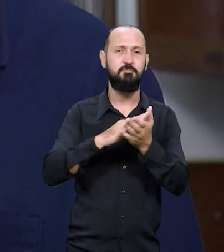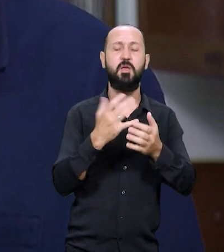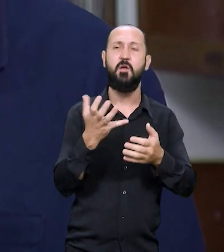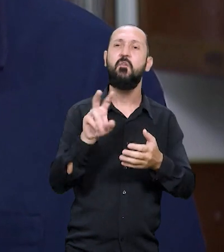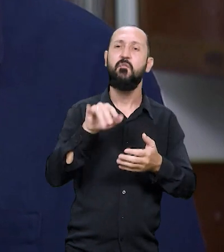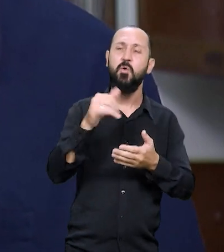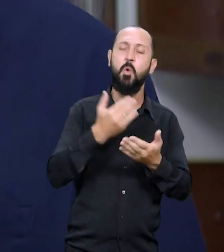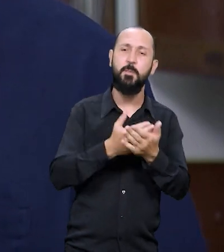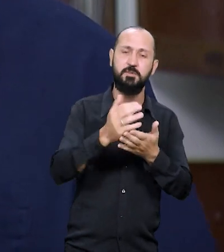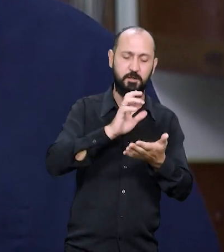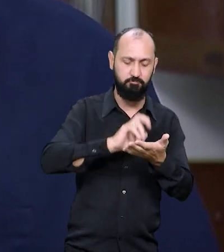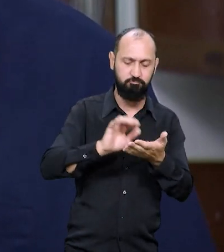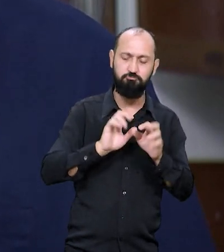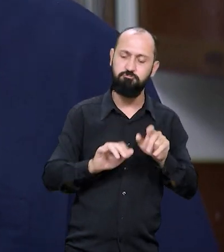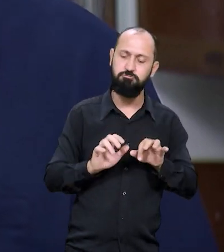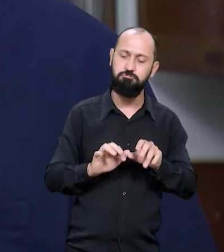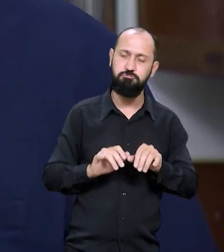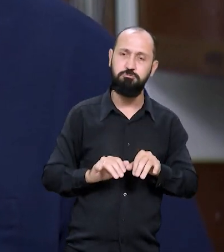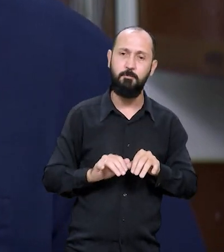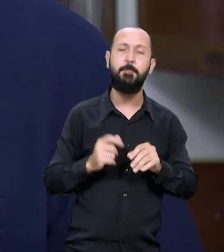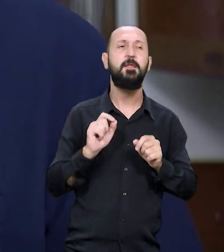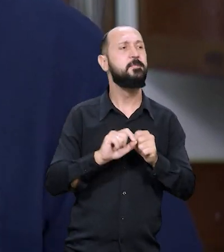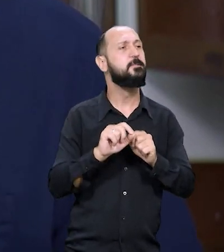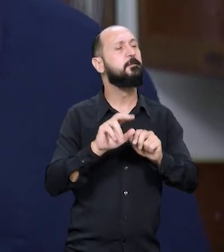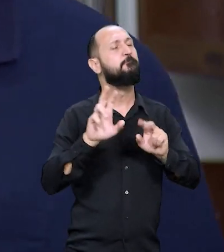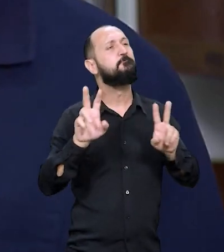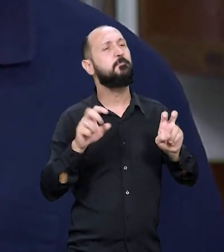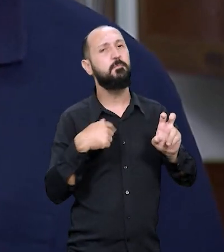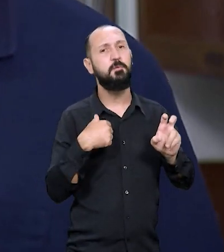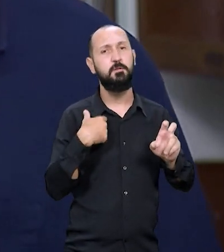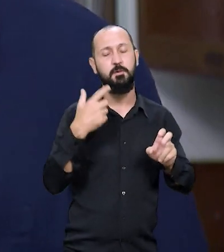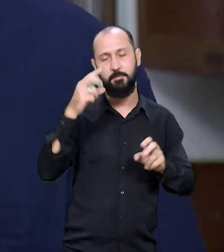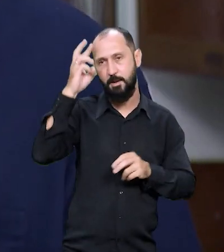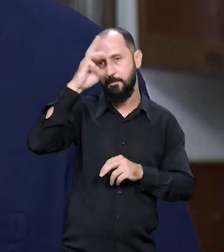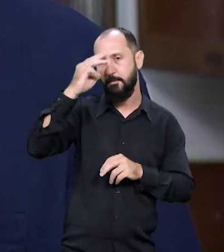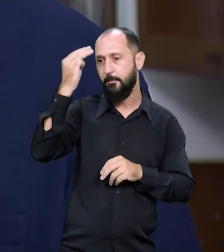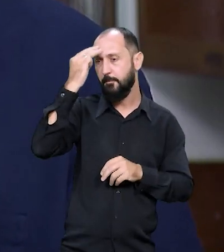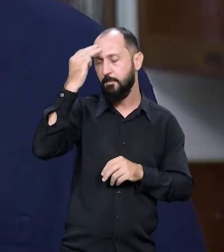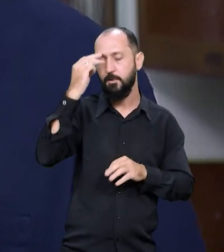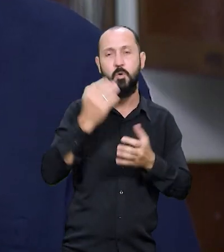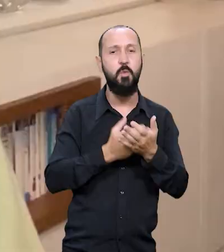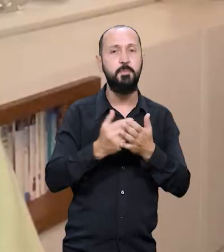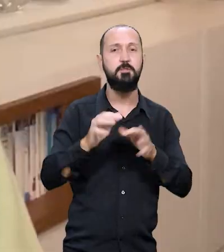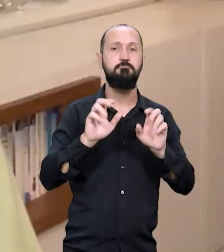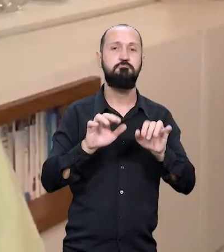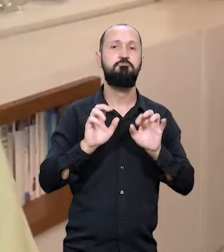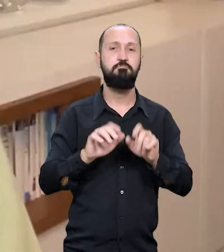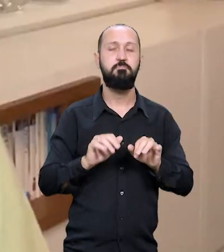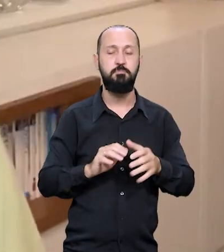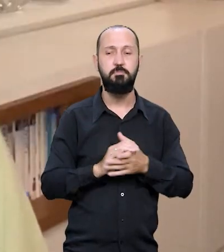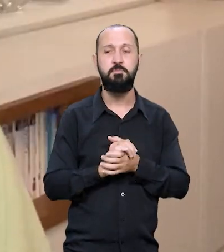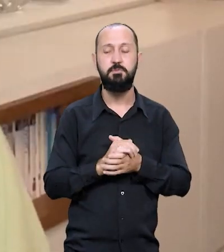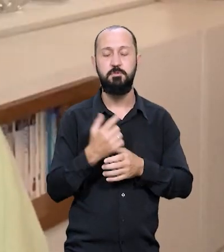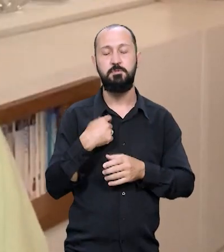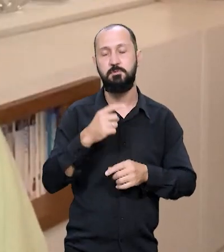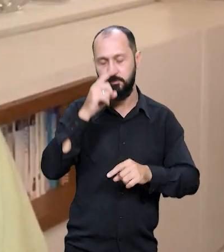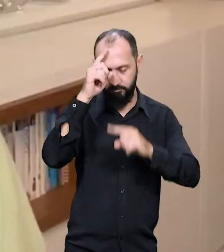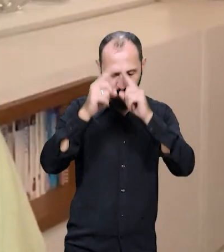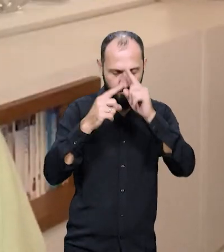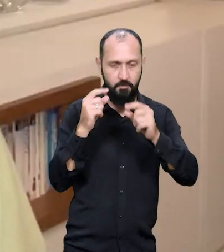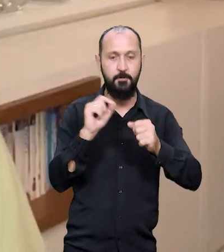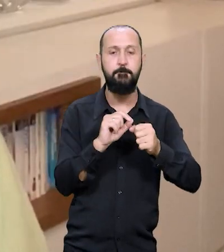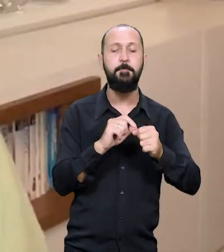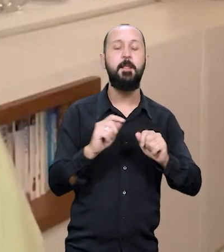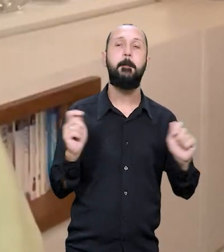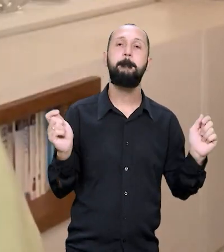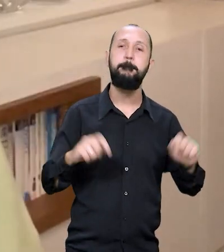alguma coisa. Mas, escrever o quê? As minhas memórias, por que não? Aí comecei a escrever. A gente foi criado pensando que a